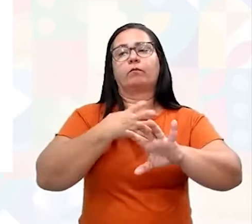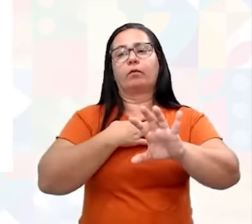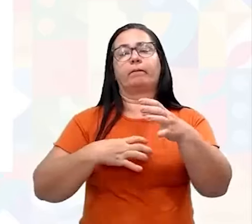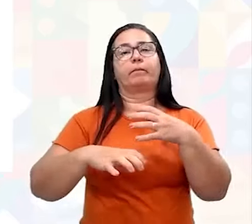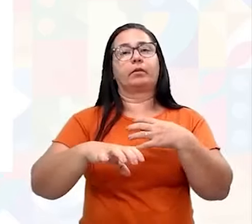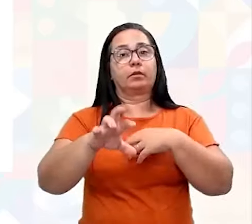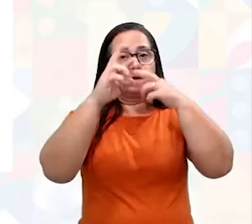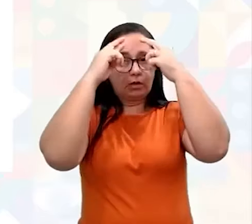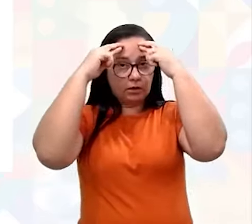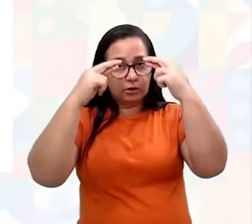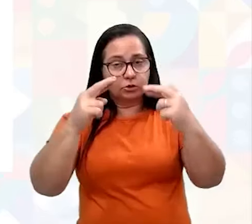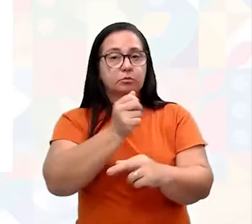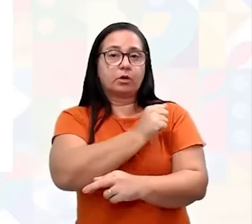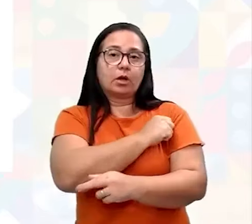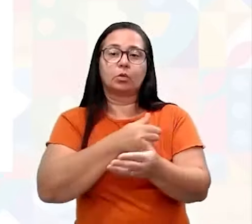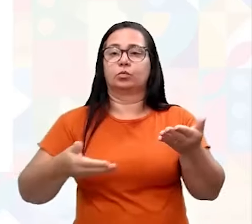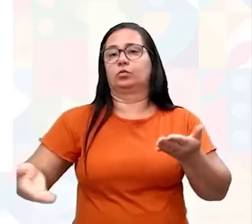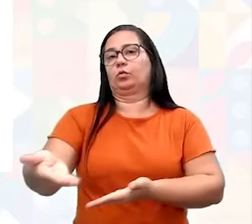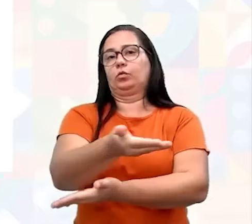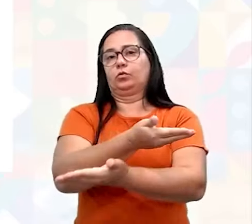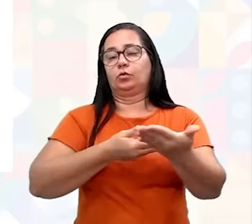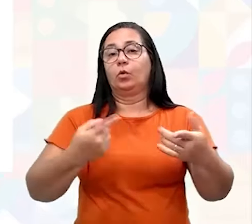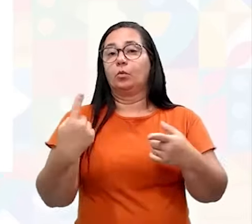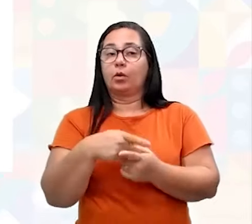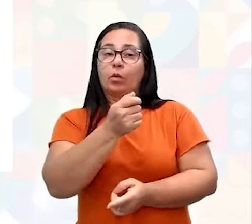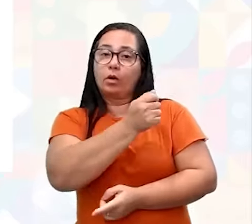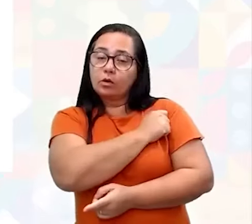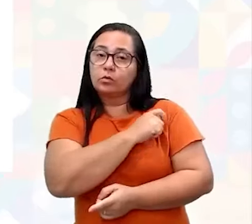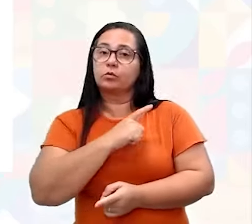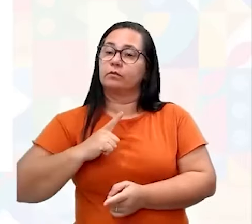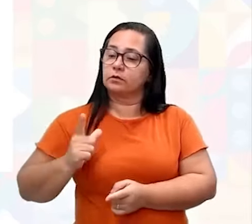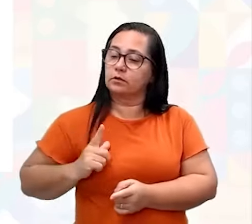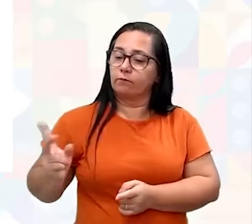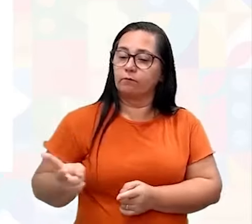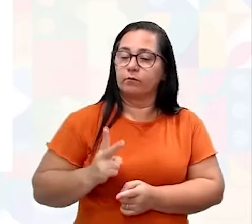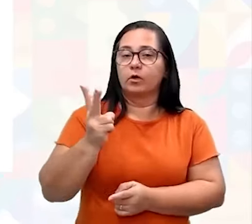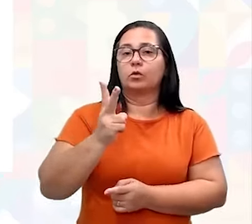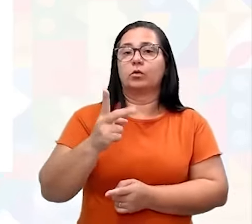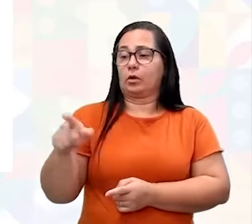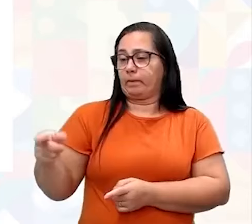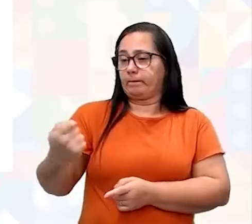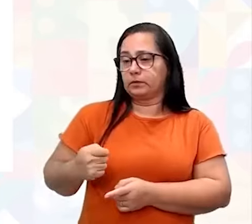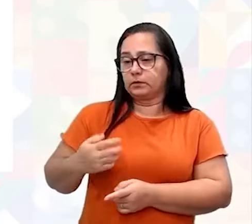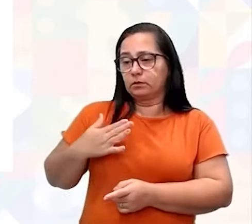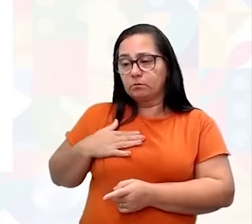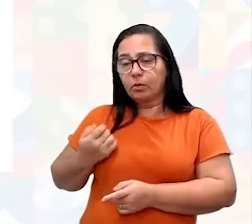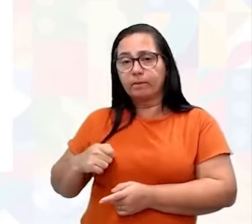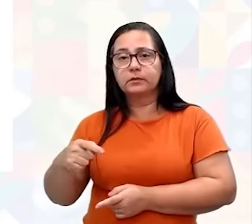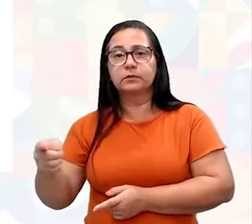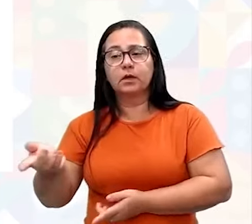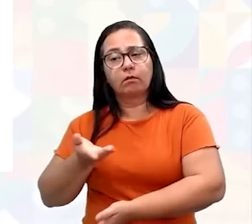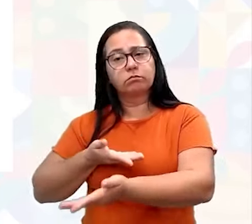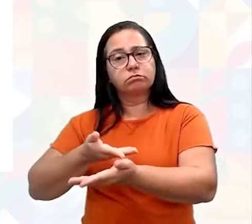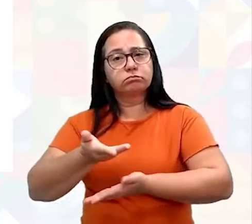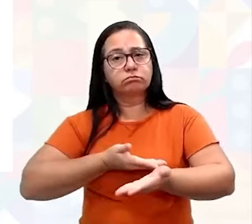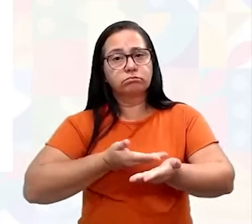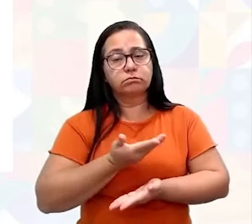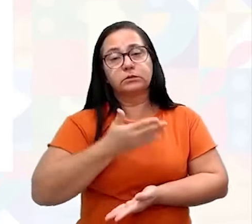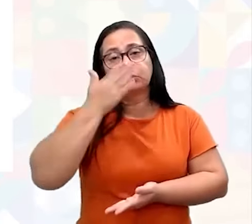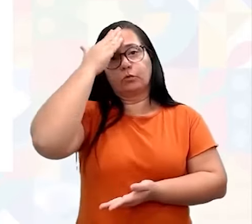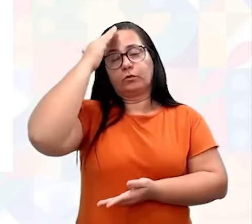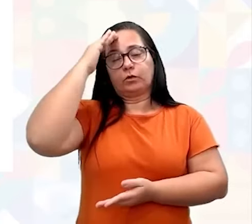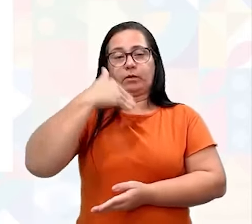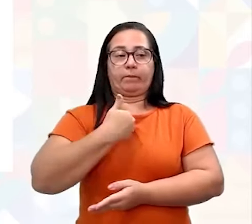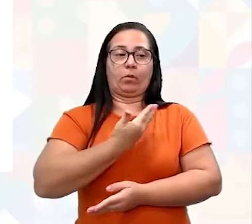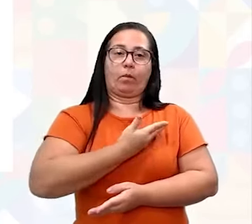respeito entre os alunos, porque os alunos vão agregar valores ali. Um vai precisar do outro, então eu vou começar a entender o meu